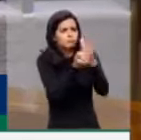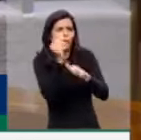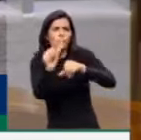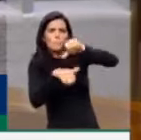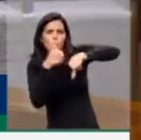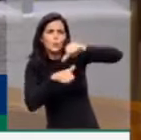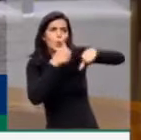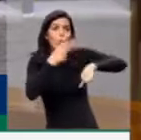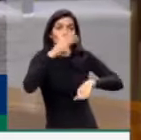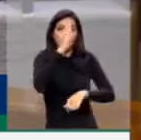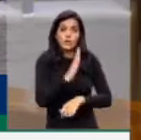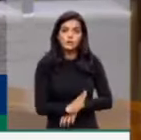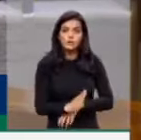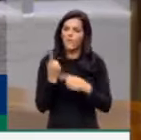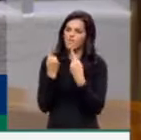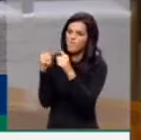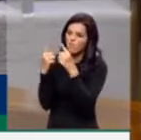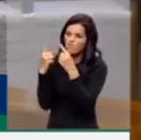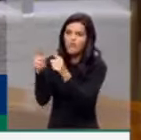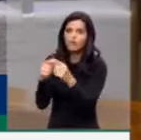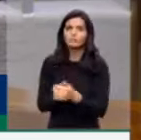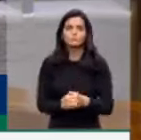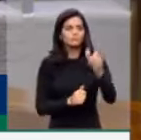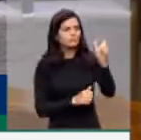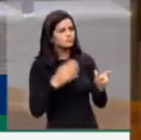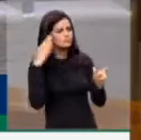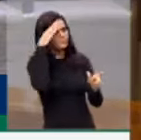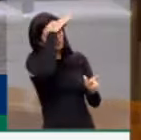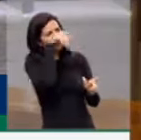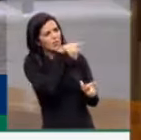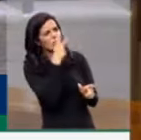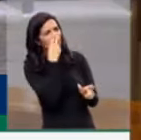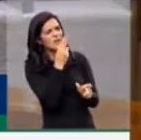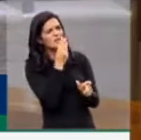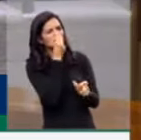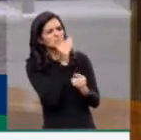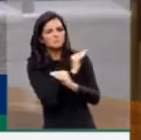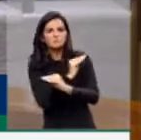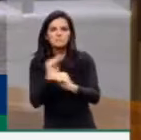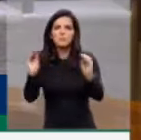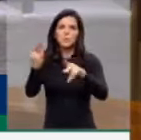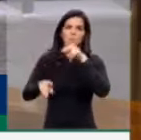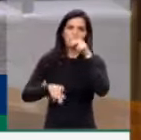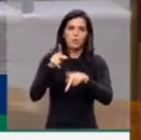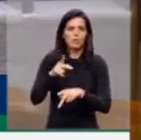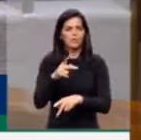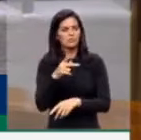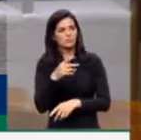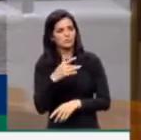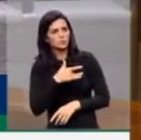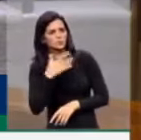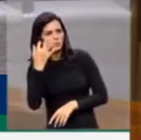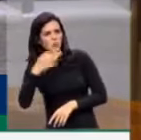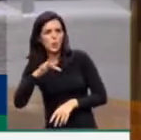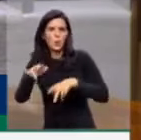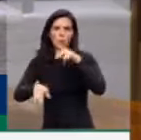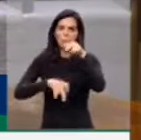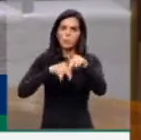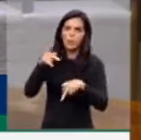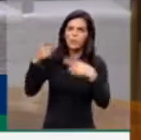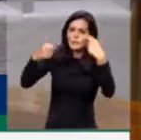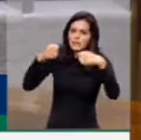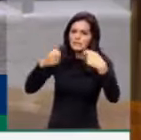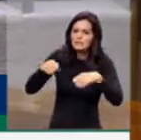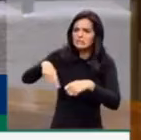E um homem como Bolsonaro, que despreza tanto o povo brasileiro, a sua dor e as suas necessidades, sendo